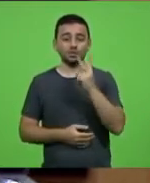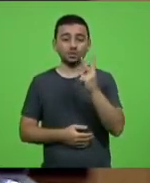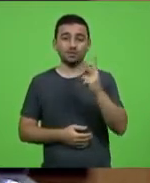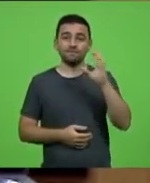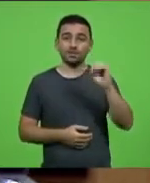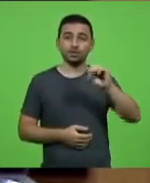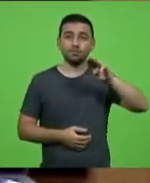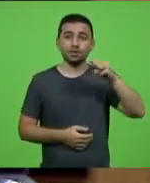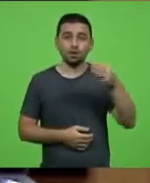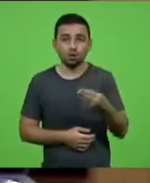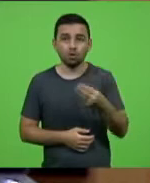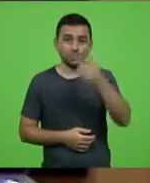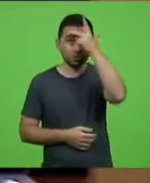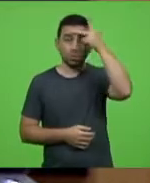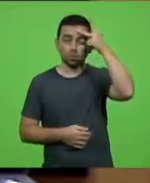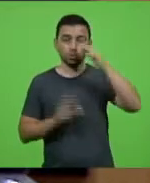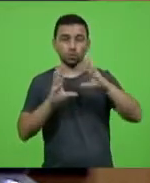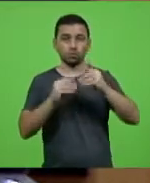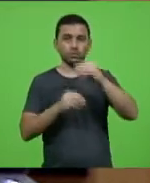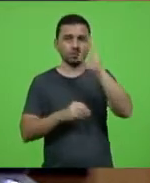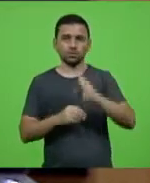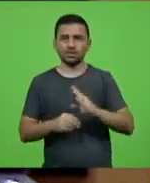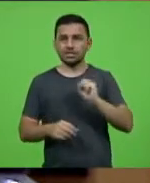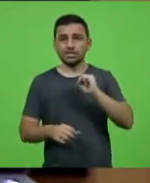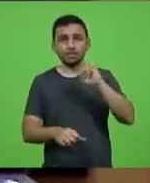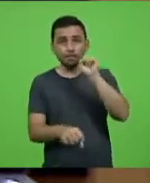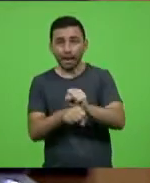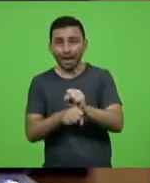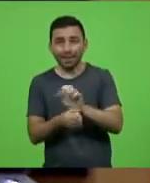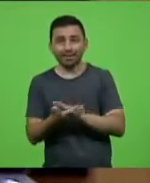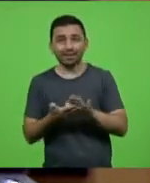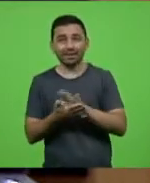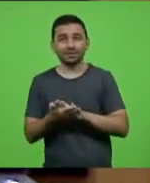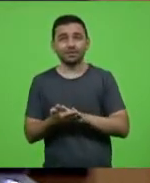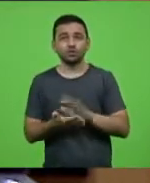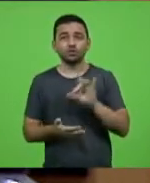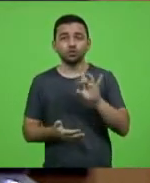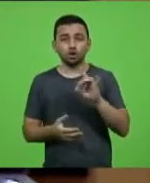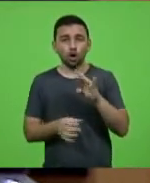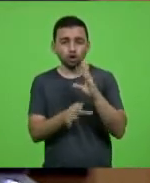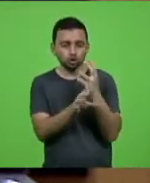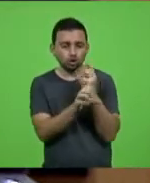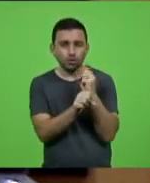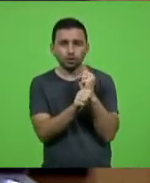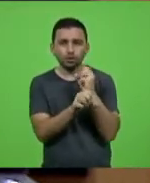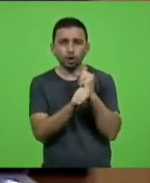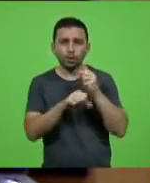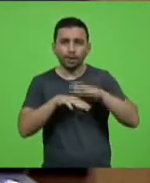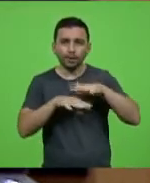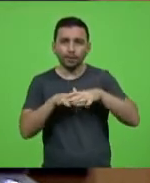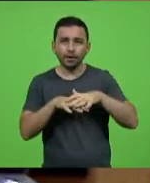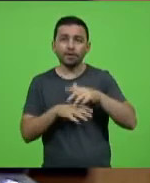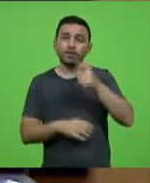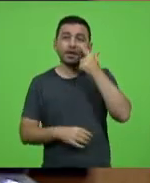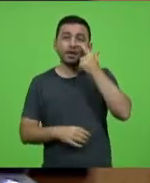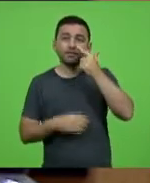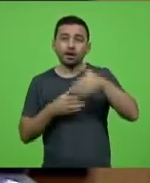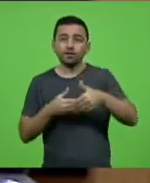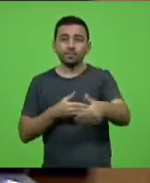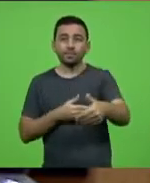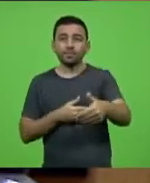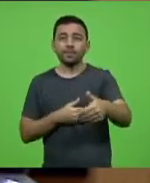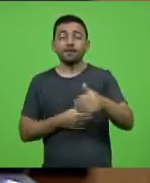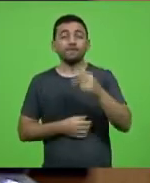Então, se não houver um freio, fazendo só o cálculo matemático, nós vamos ter